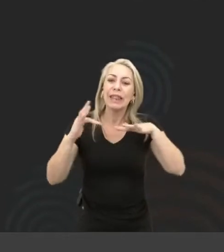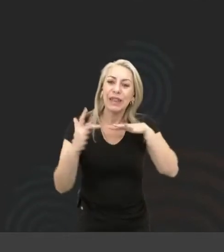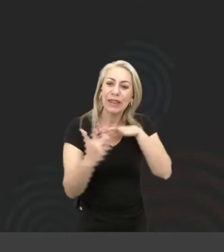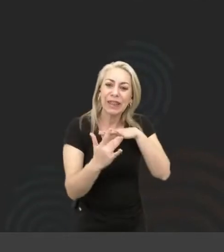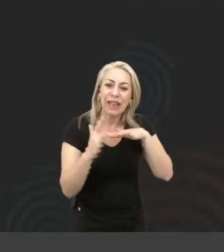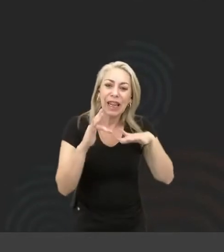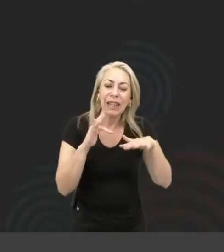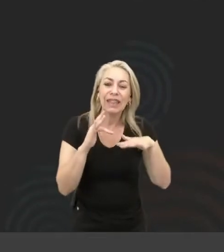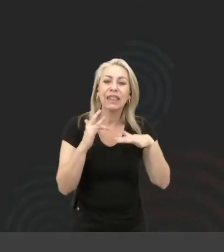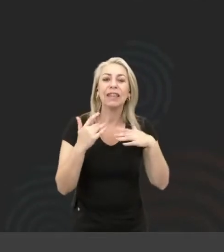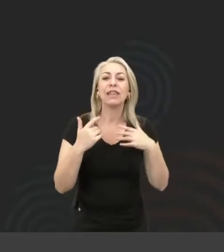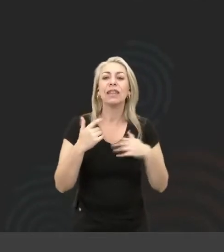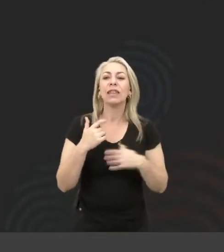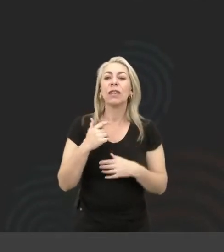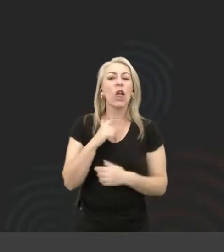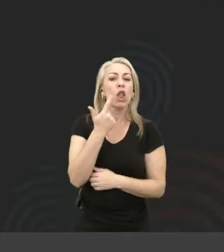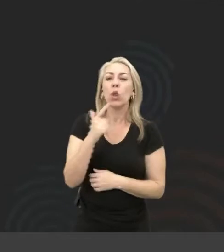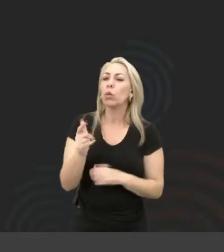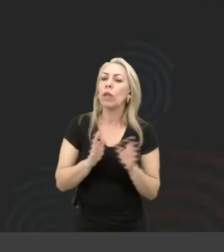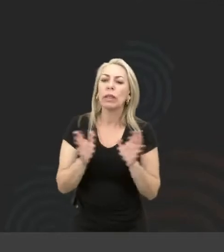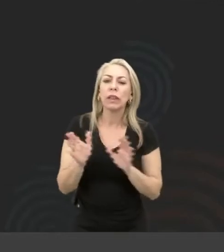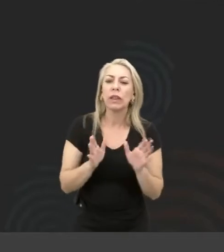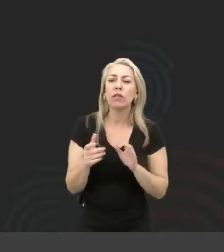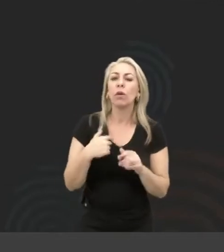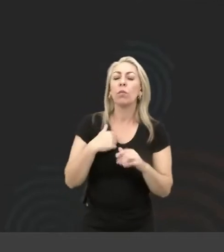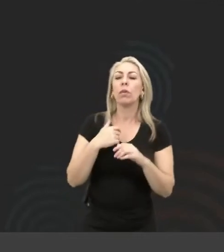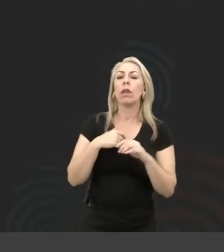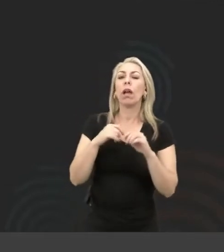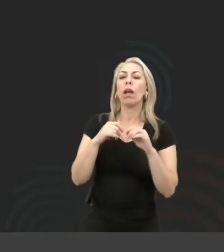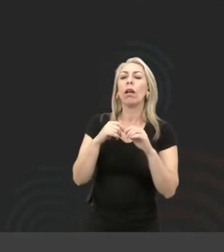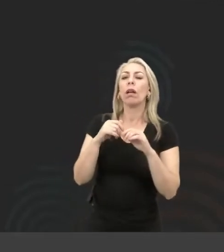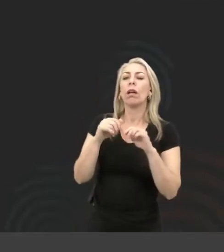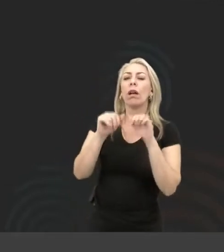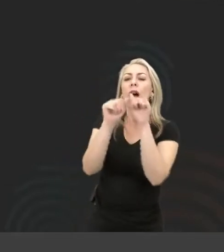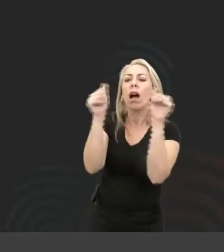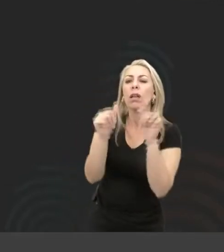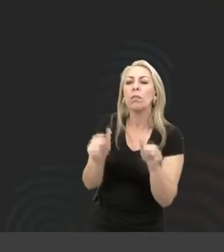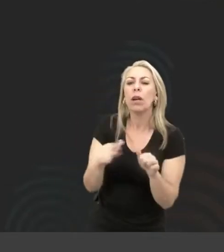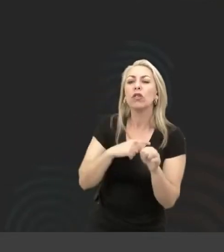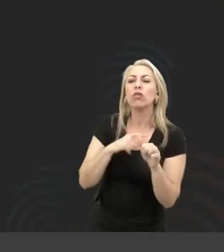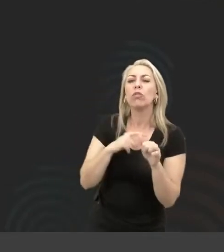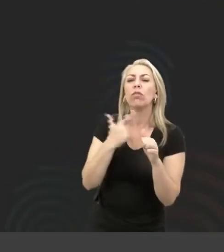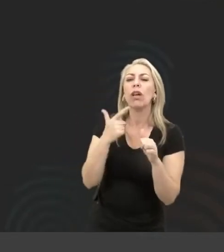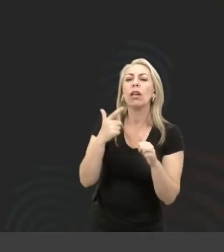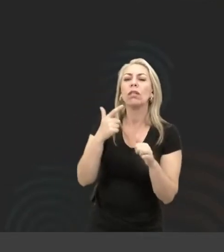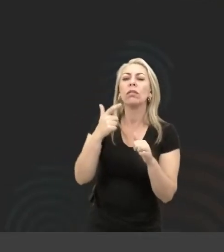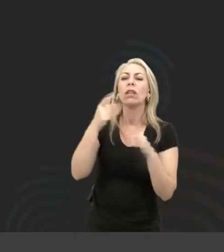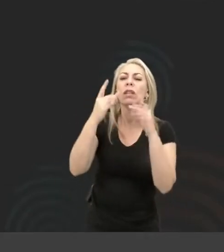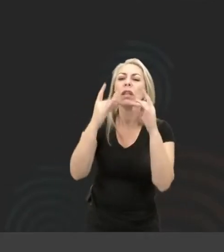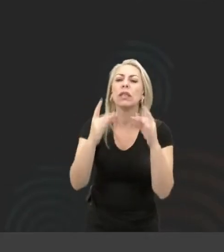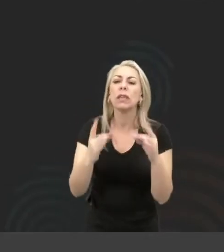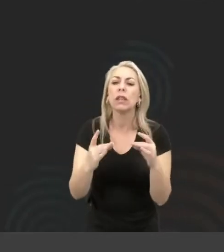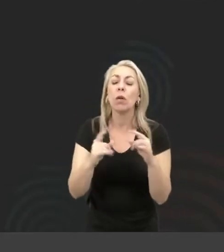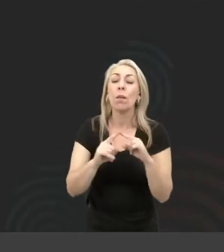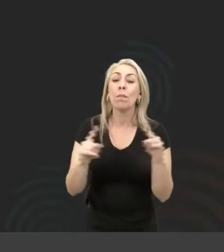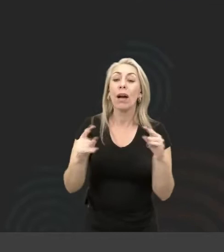não está acessível porque a imagem não tem descrição. Mas, por exemplo, quando era,